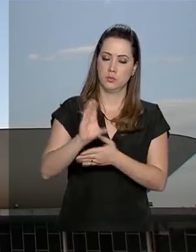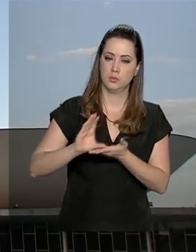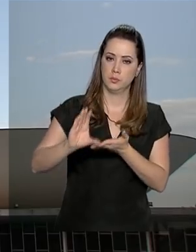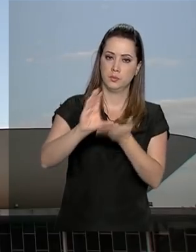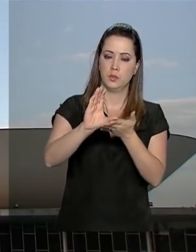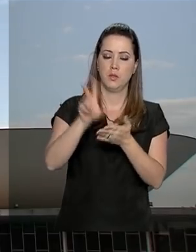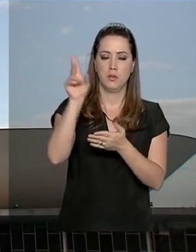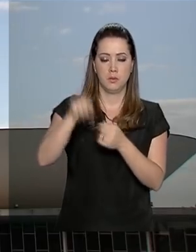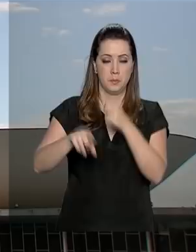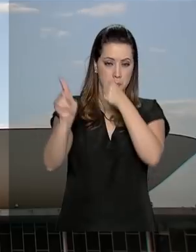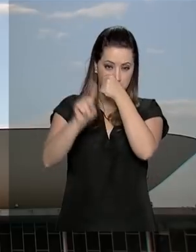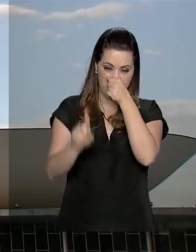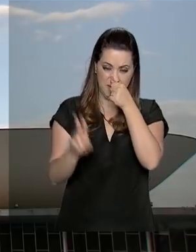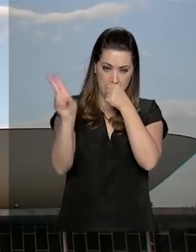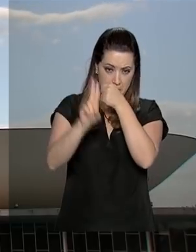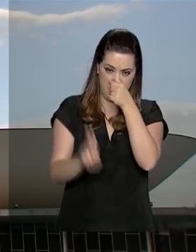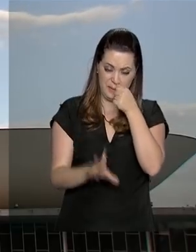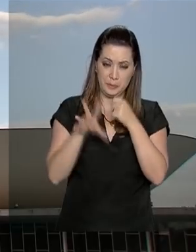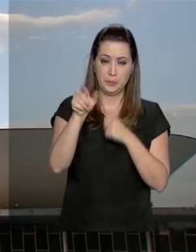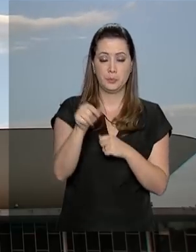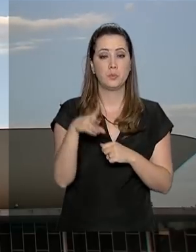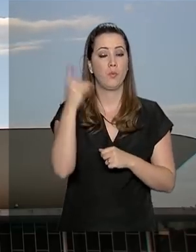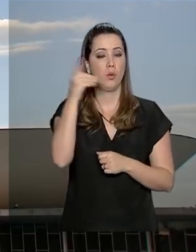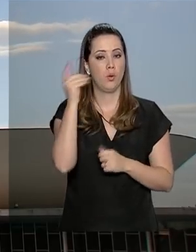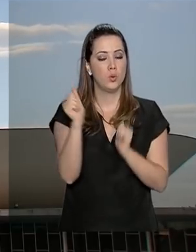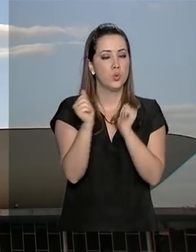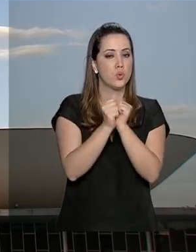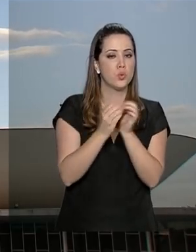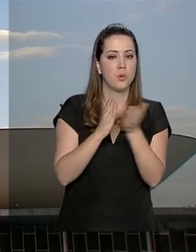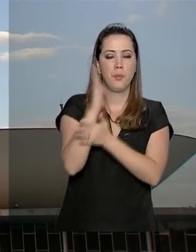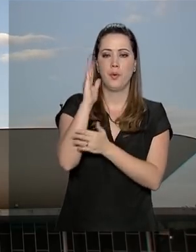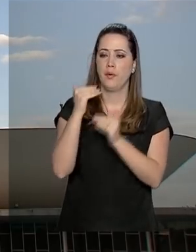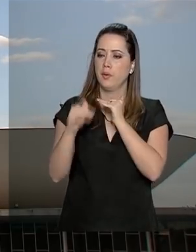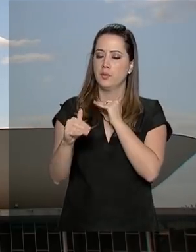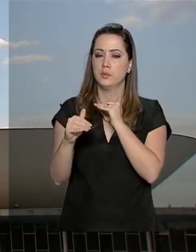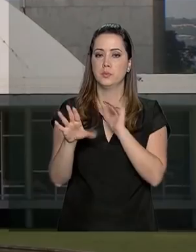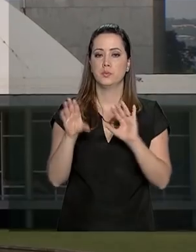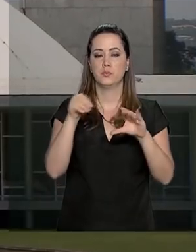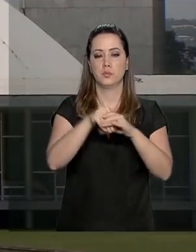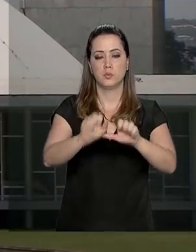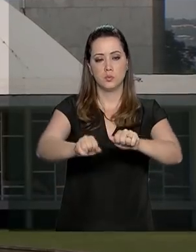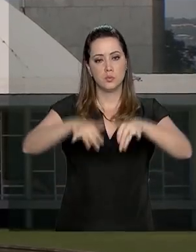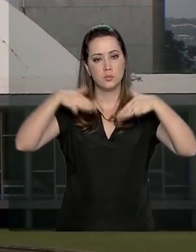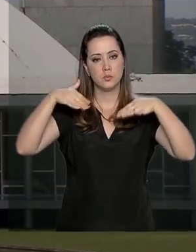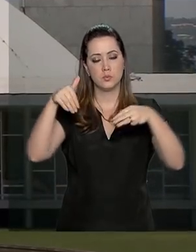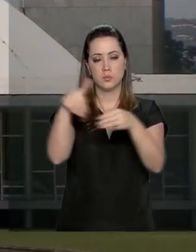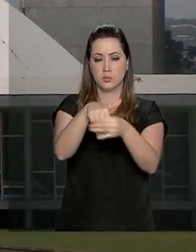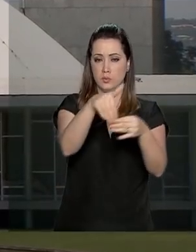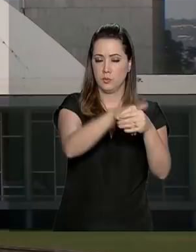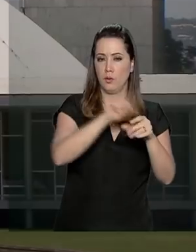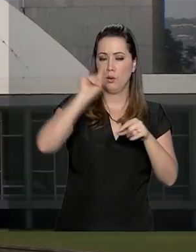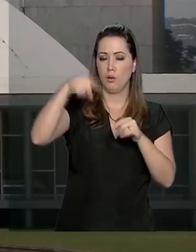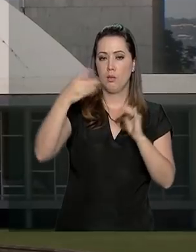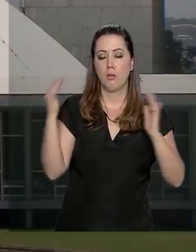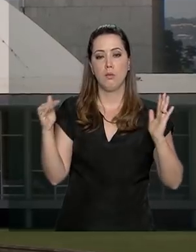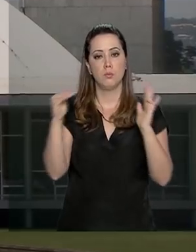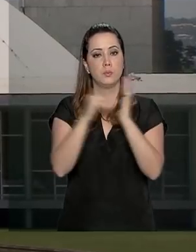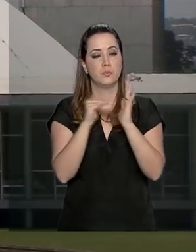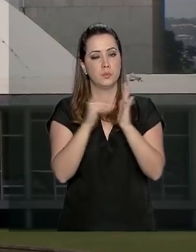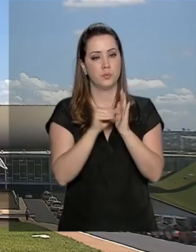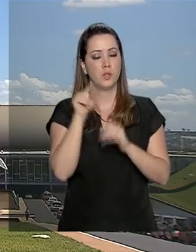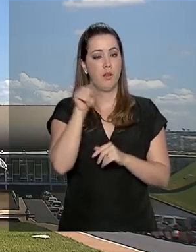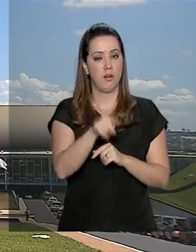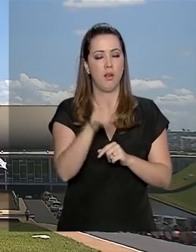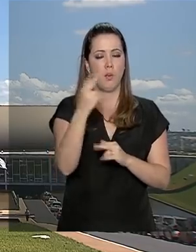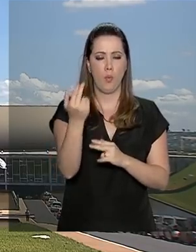de todos os deputados, juntos, aprovarem ou não o projeto no plenário da Casa. O passo seguinte é no Senado. Lá, o